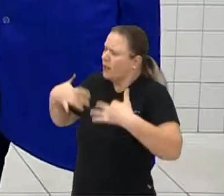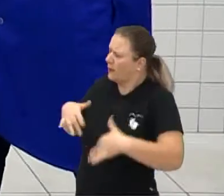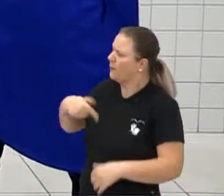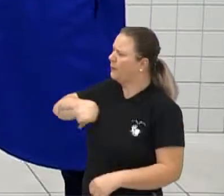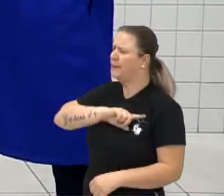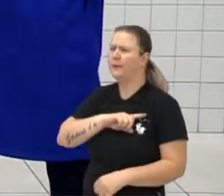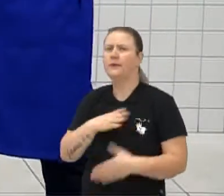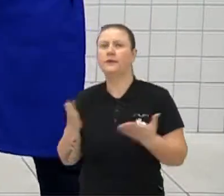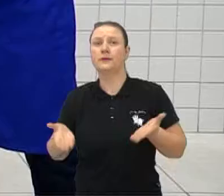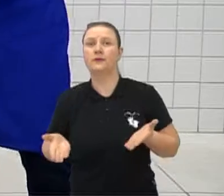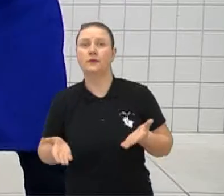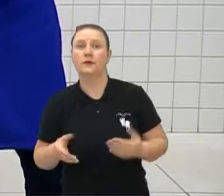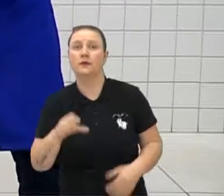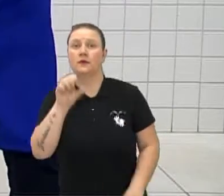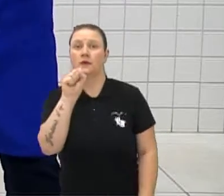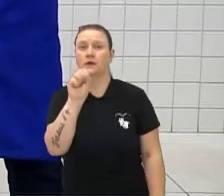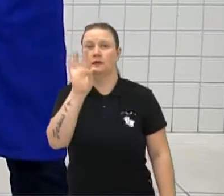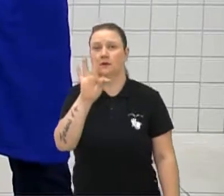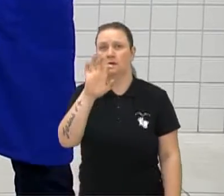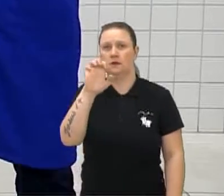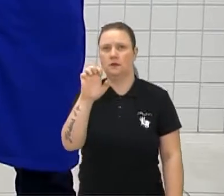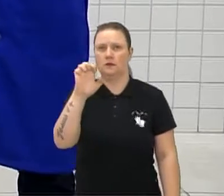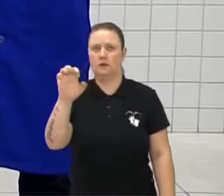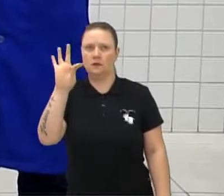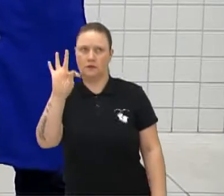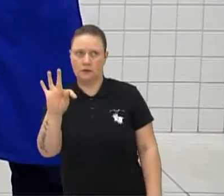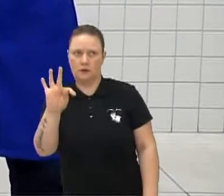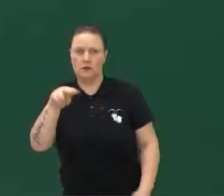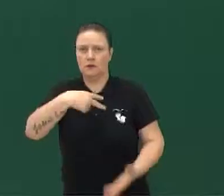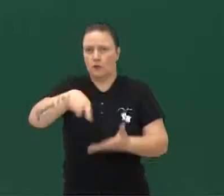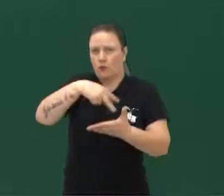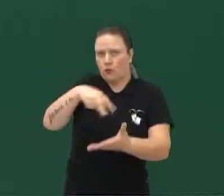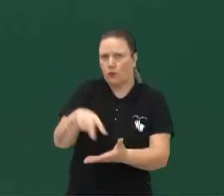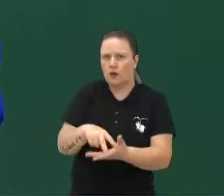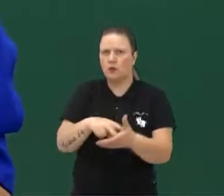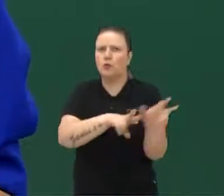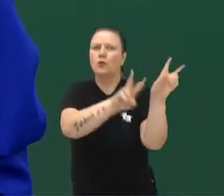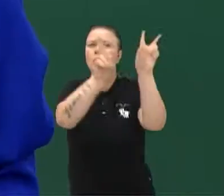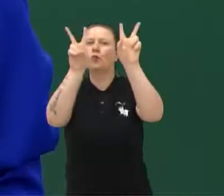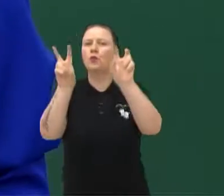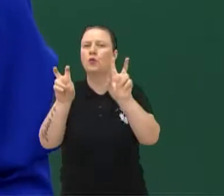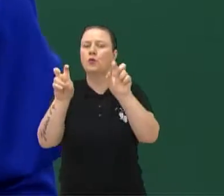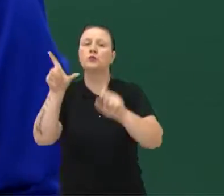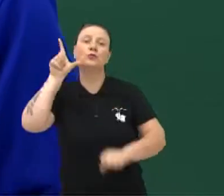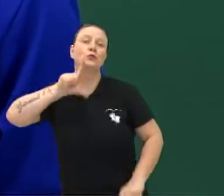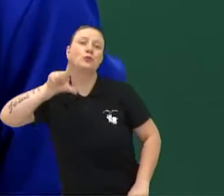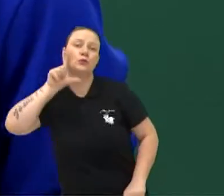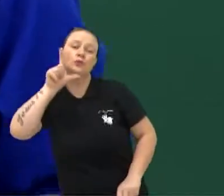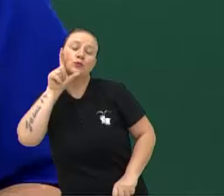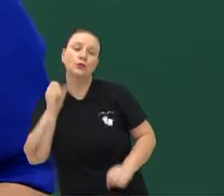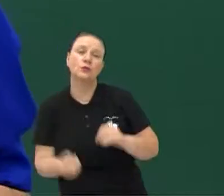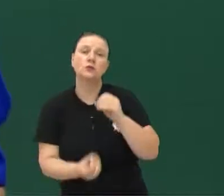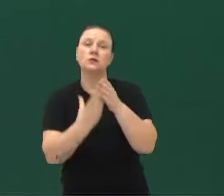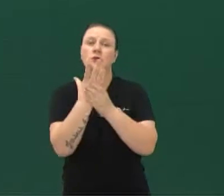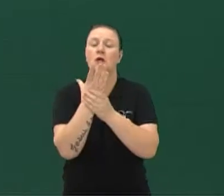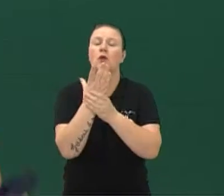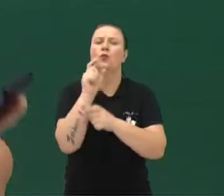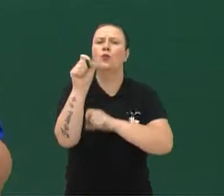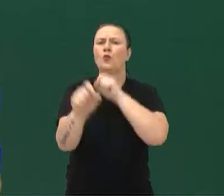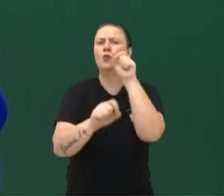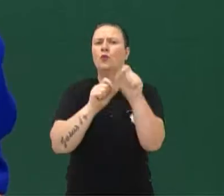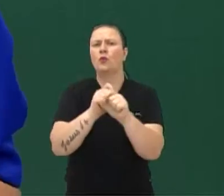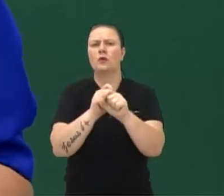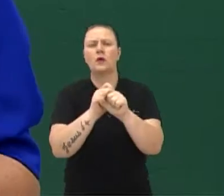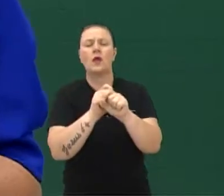Então, street dance foi um termo que os americanos inventaram e utilizam para colocar